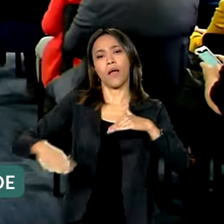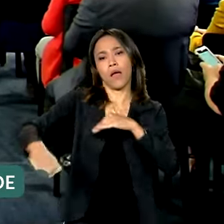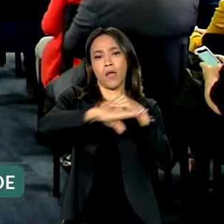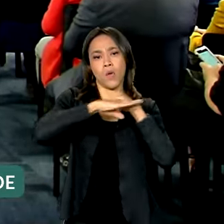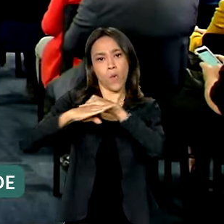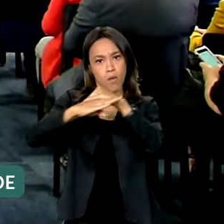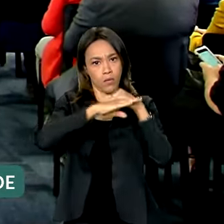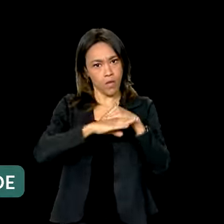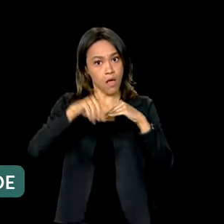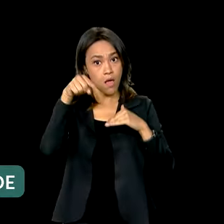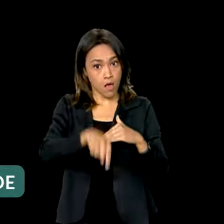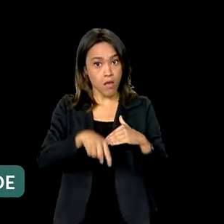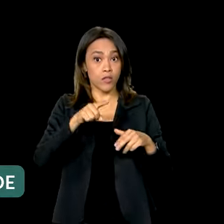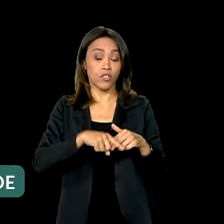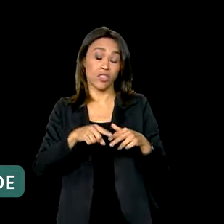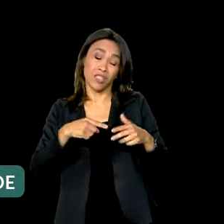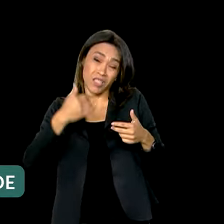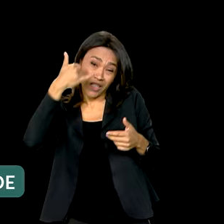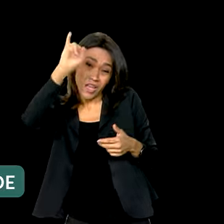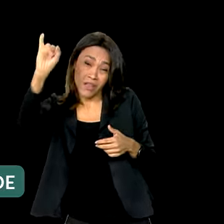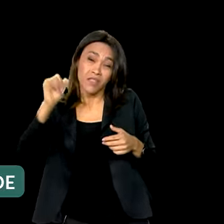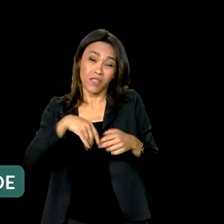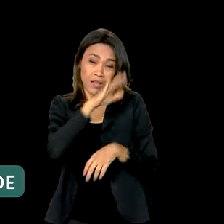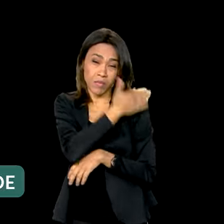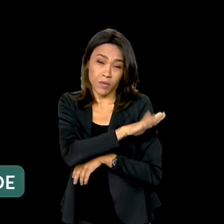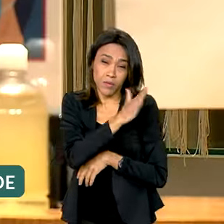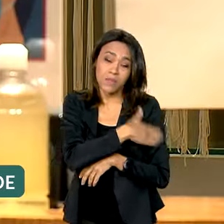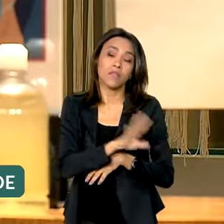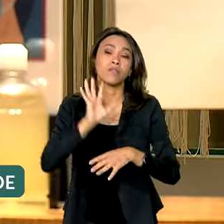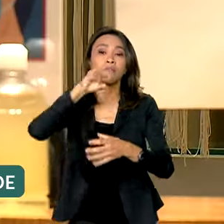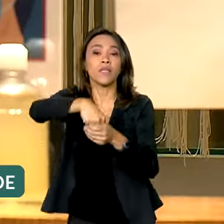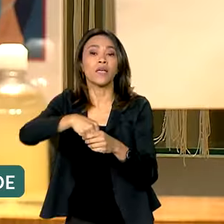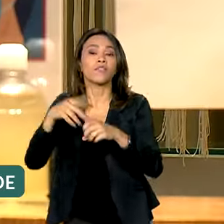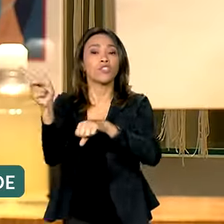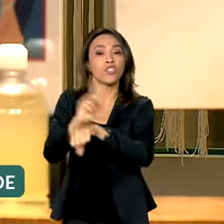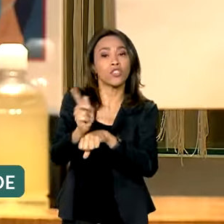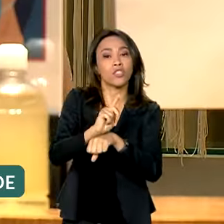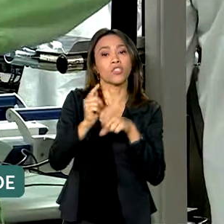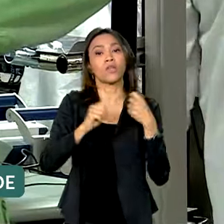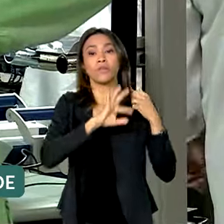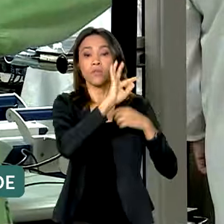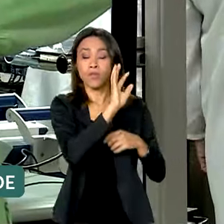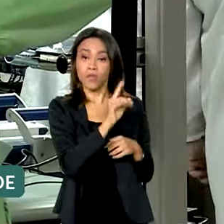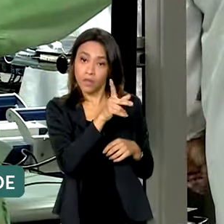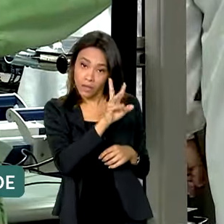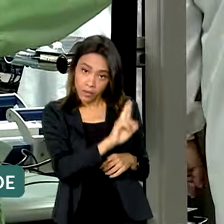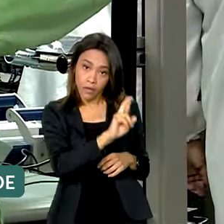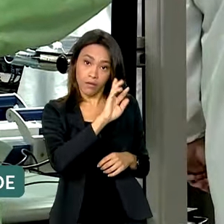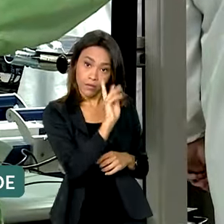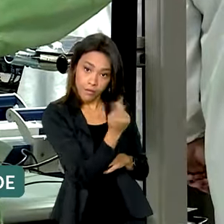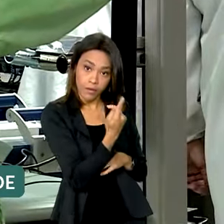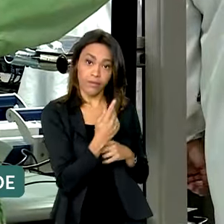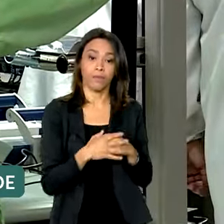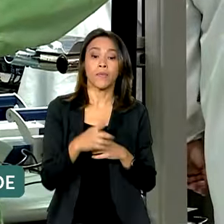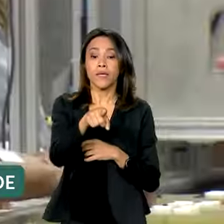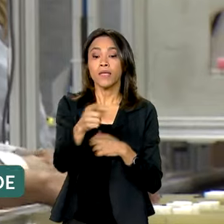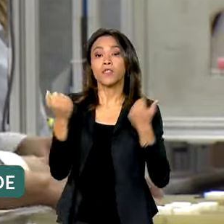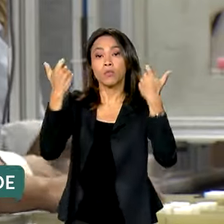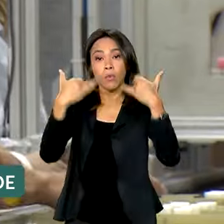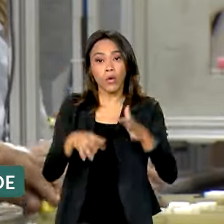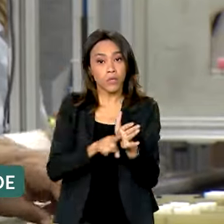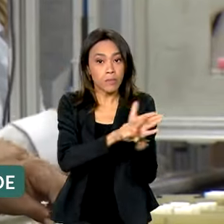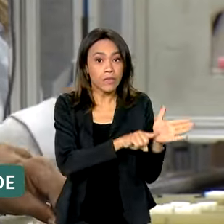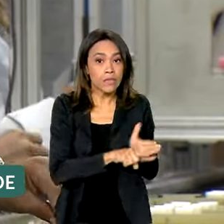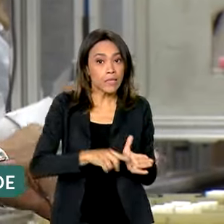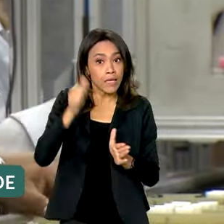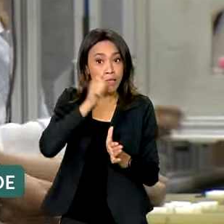discriminações nas áreas de gestão e recursos humanos. Apesar de avanços, as estatísticas mostram que as mulheres tentam